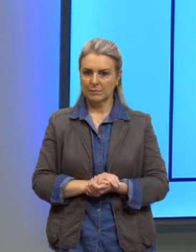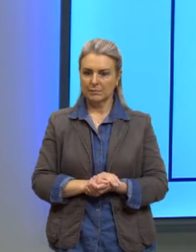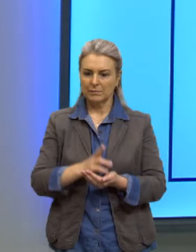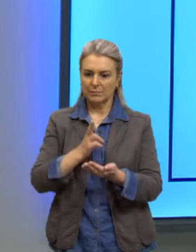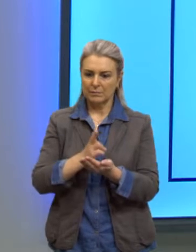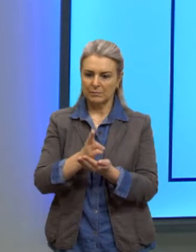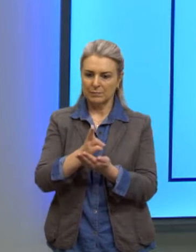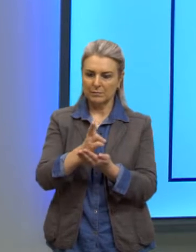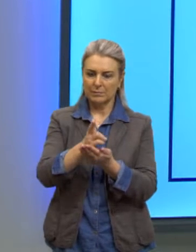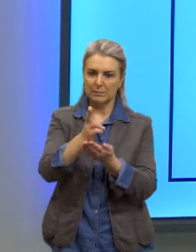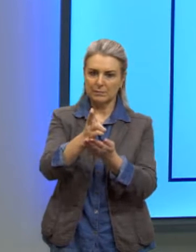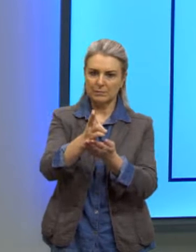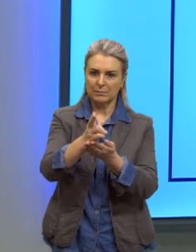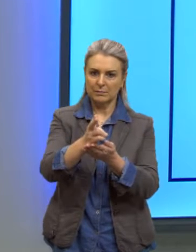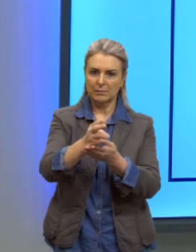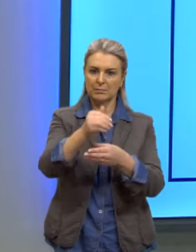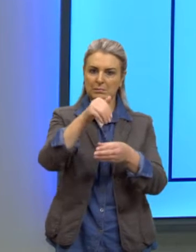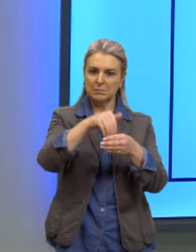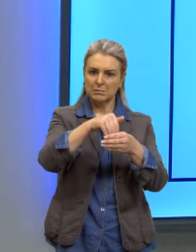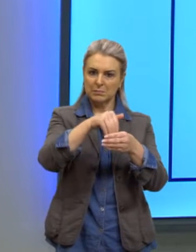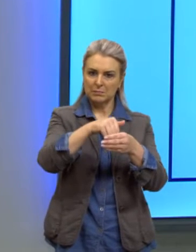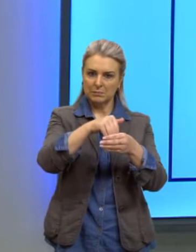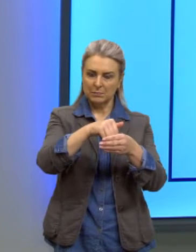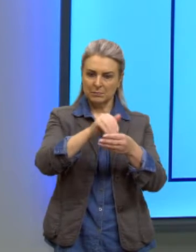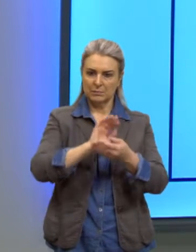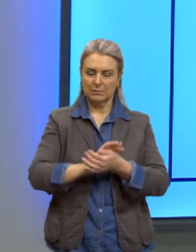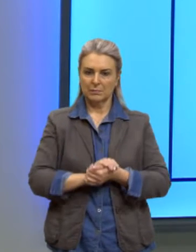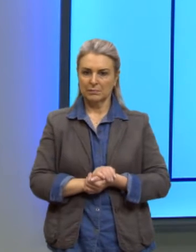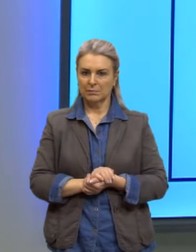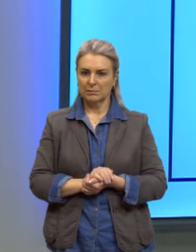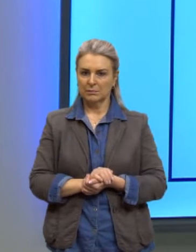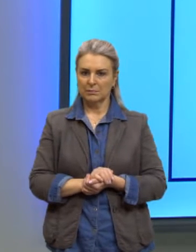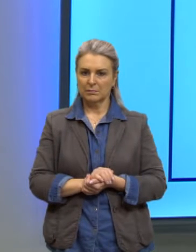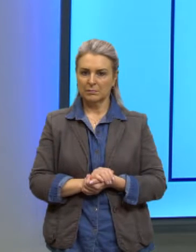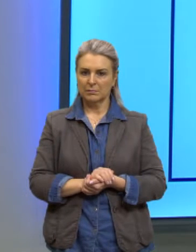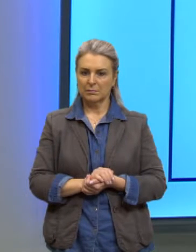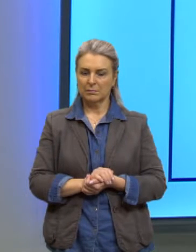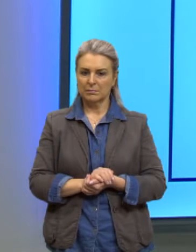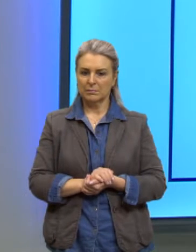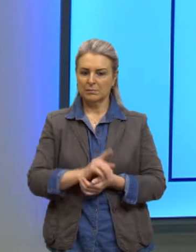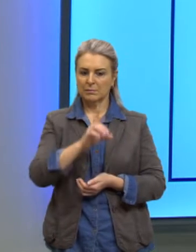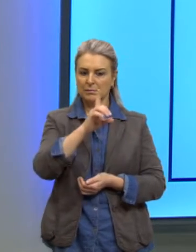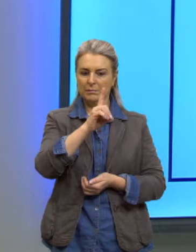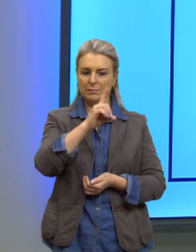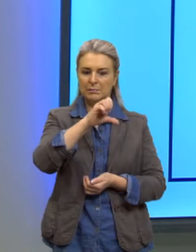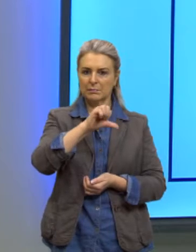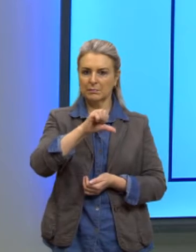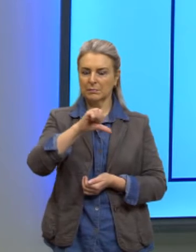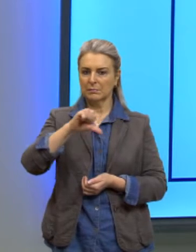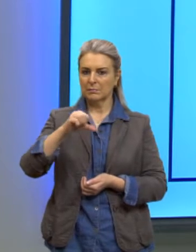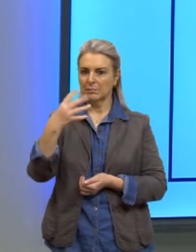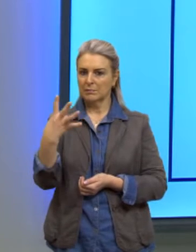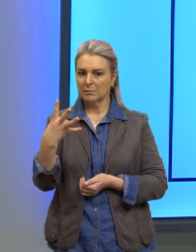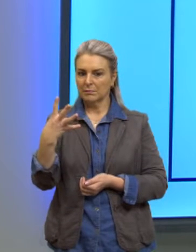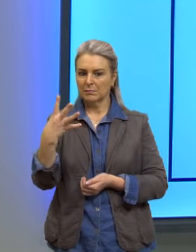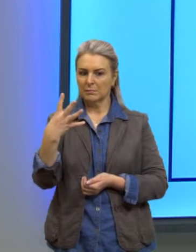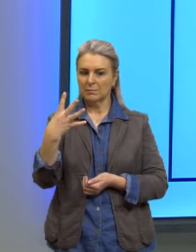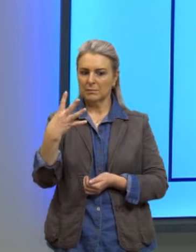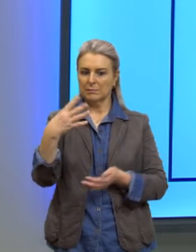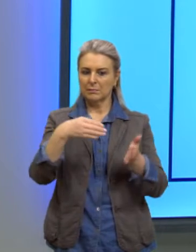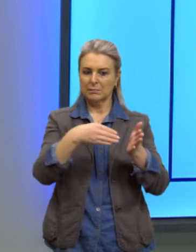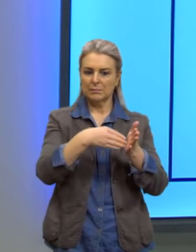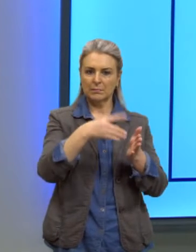das eleições para o executivo, certo? Coloquei aqui somente de 1994 até 2014.